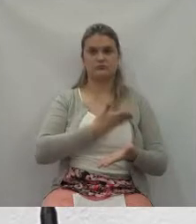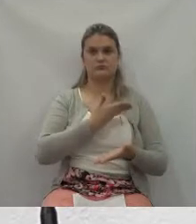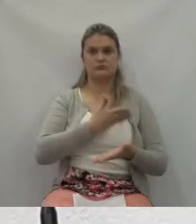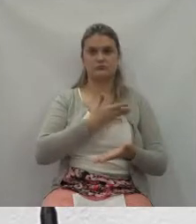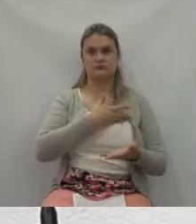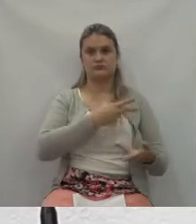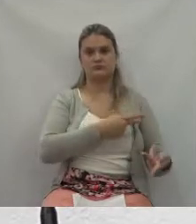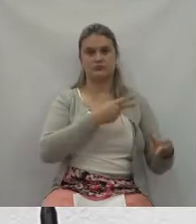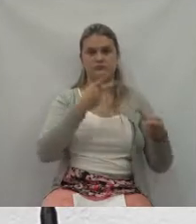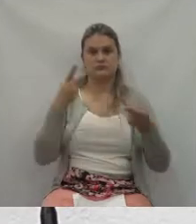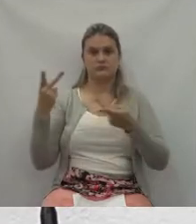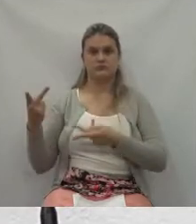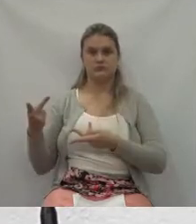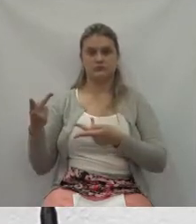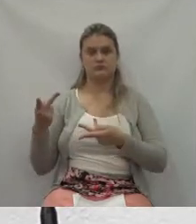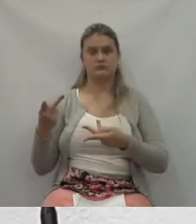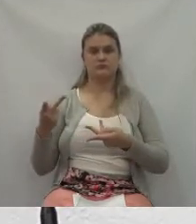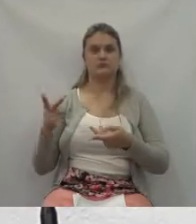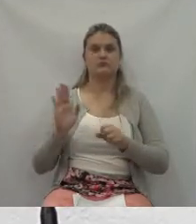colaboradores,